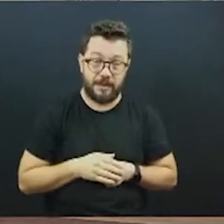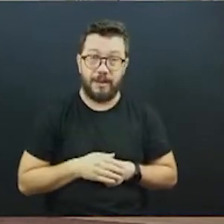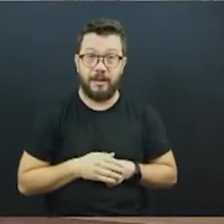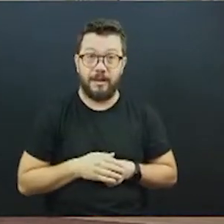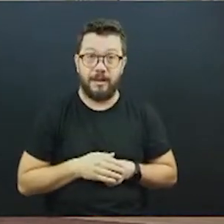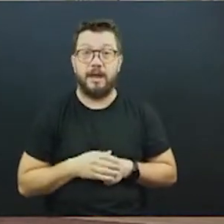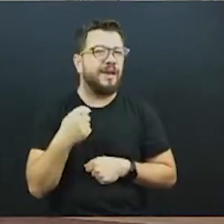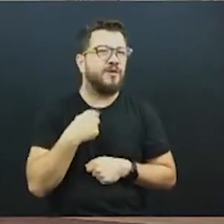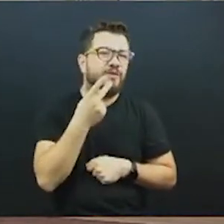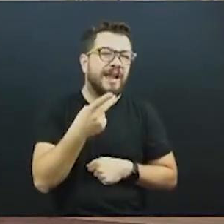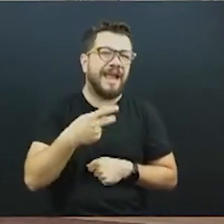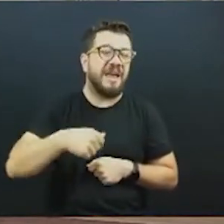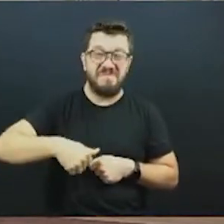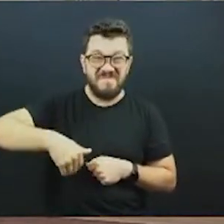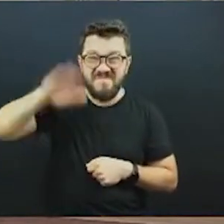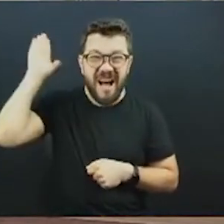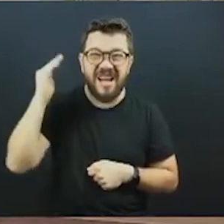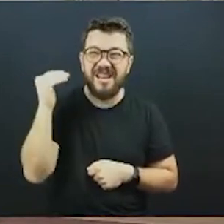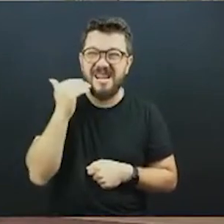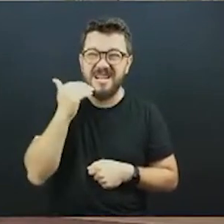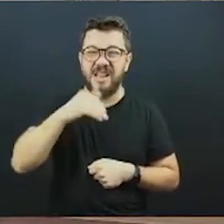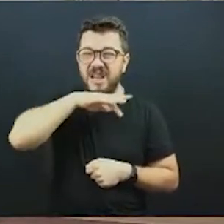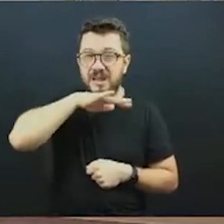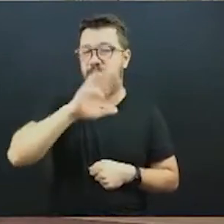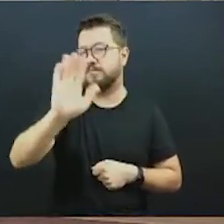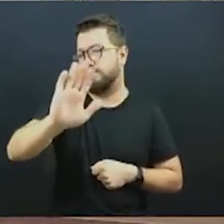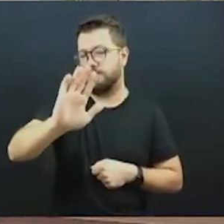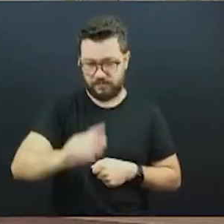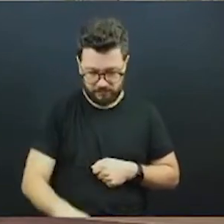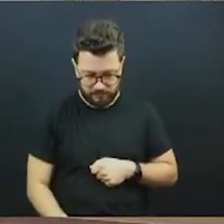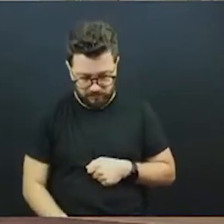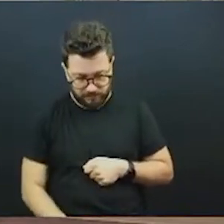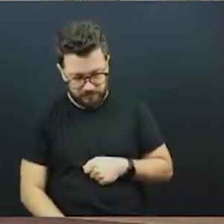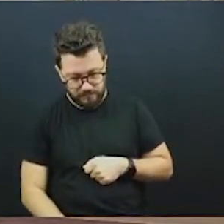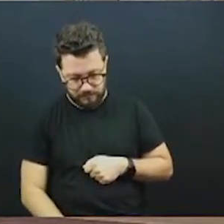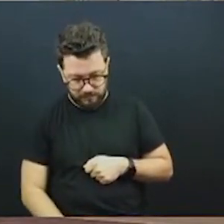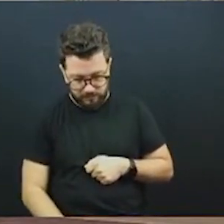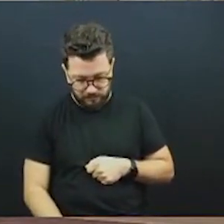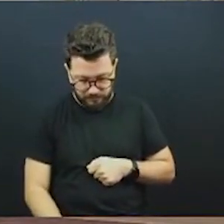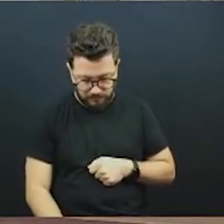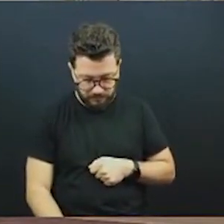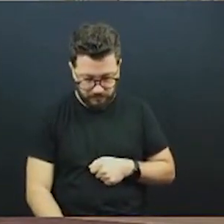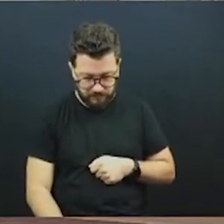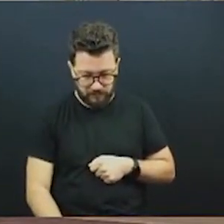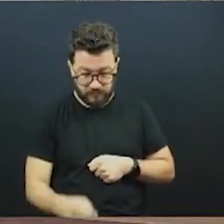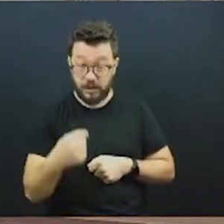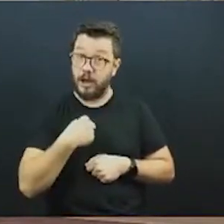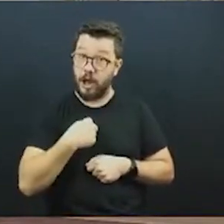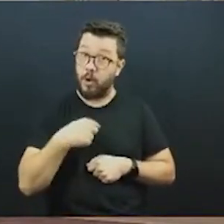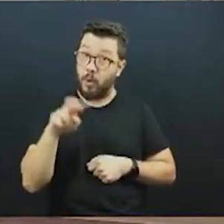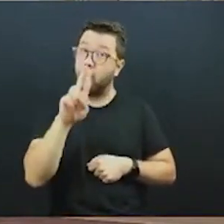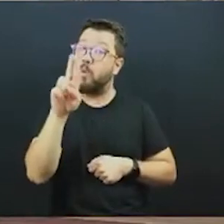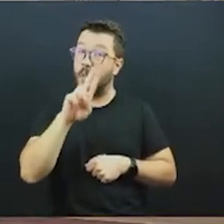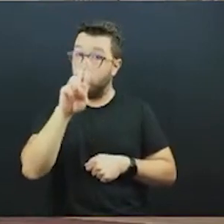que é o mais ineficiente. Eu apenas falei que é ineficiente. Quero acreditar que o senhor talvez não use o transporte. Eu uso, eu uso e já,